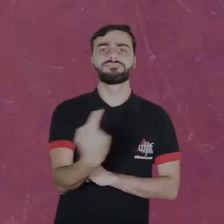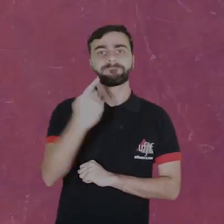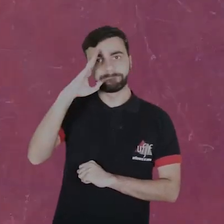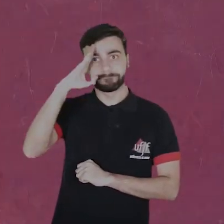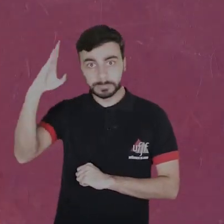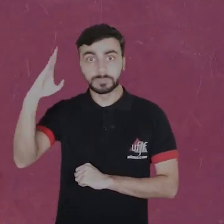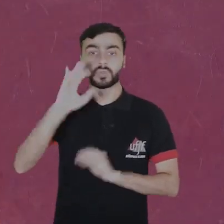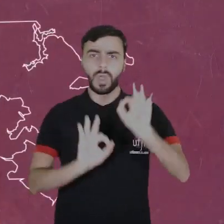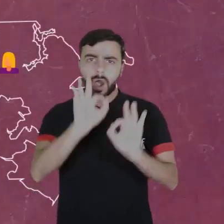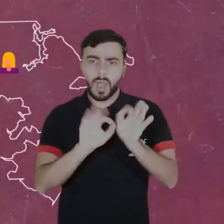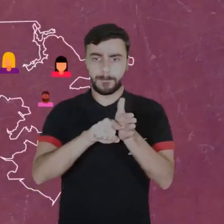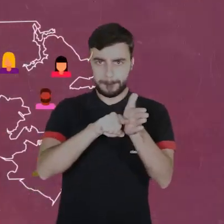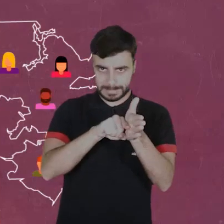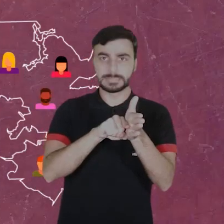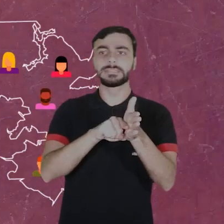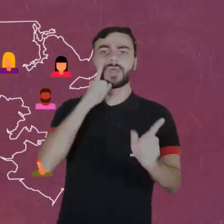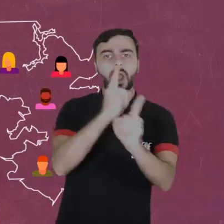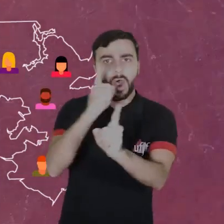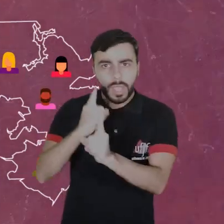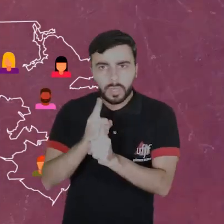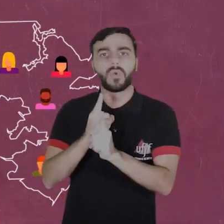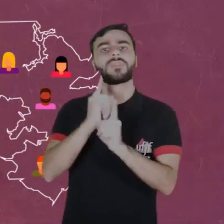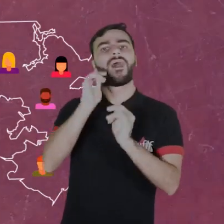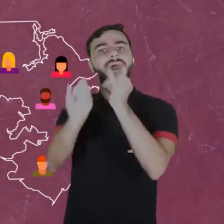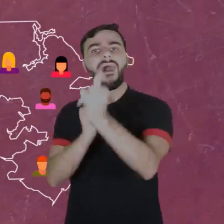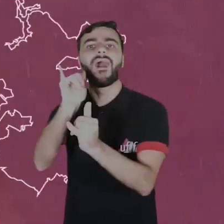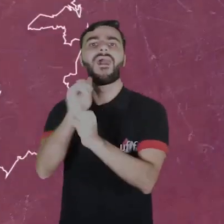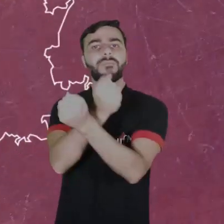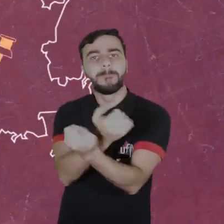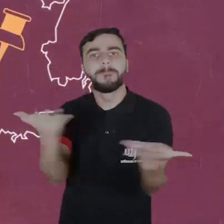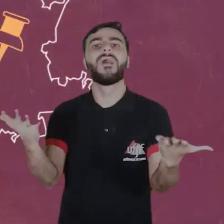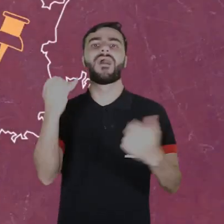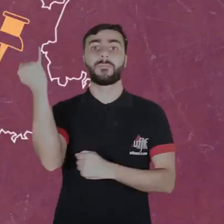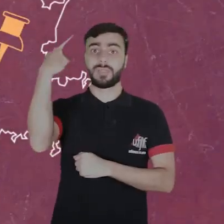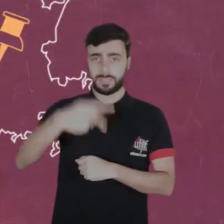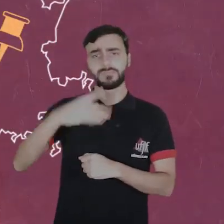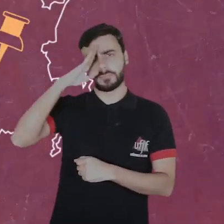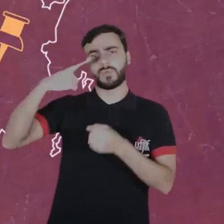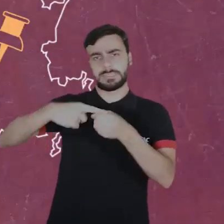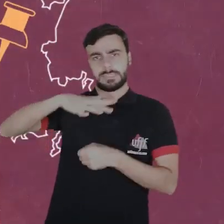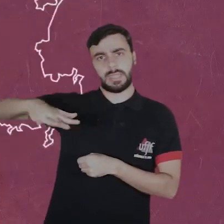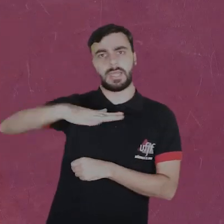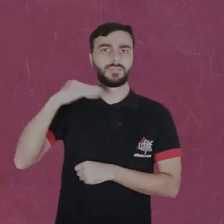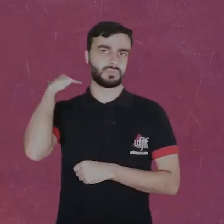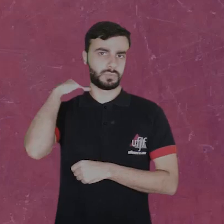precisa voltar para aquelas pessoas que estão na população e a comunidade, de juiz de fora principalmente, onde a gente está, a tem essa